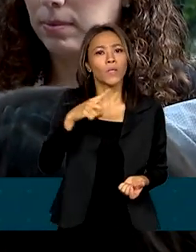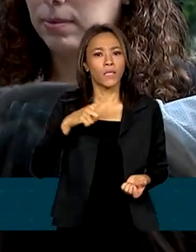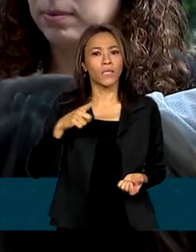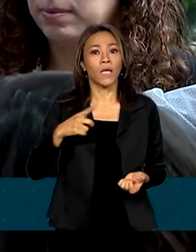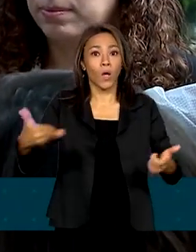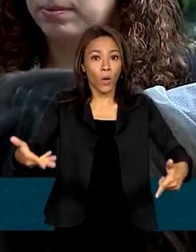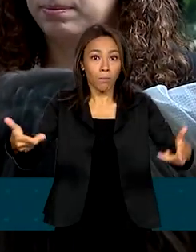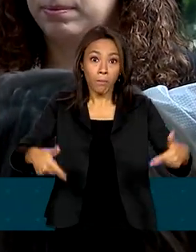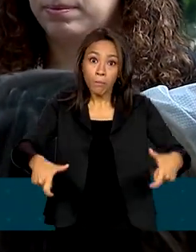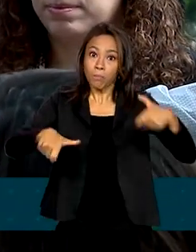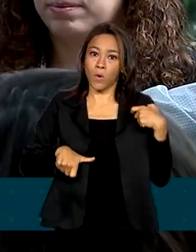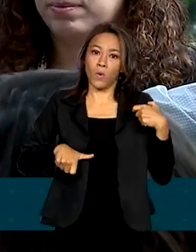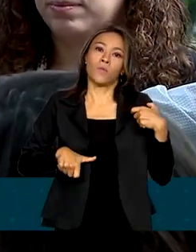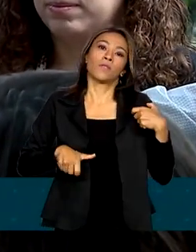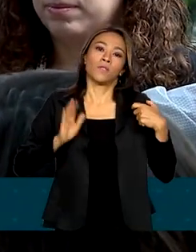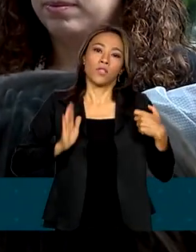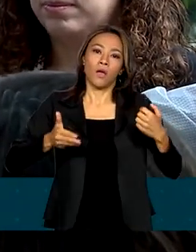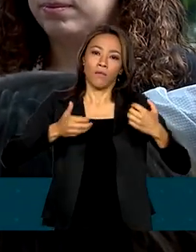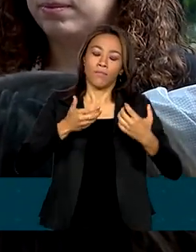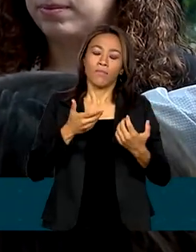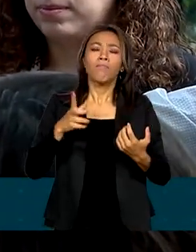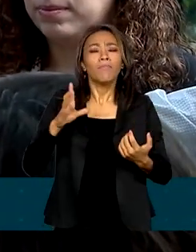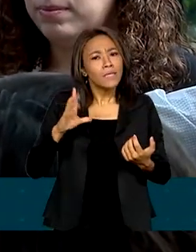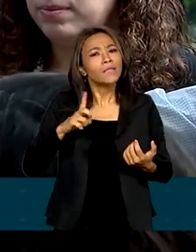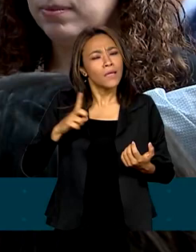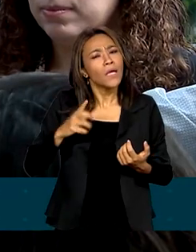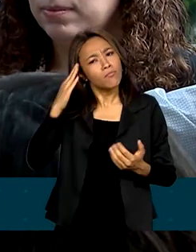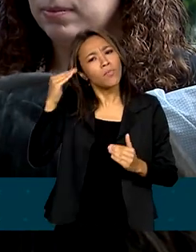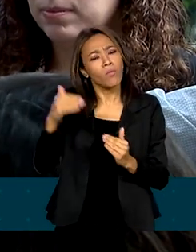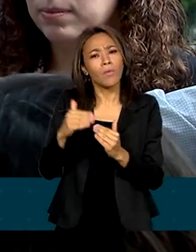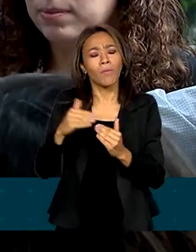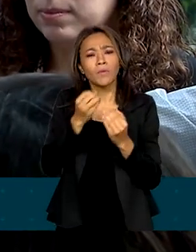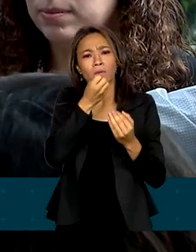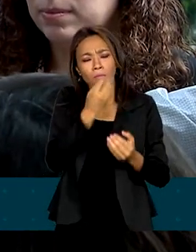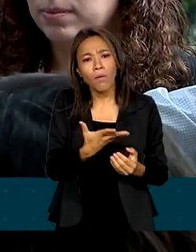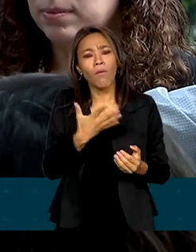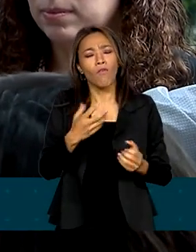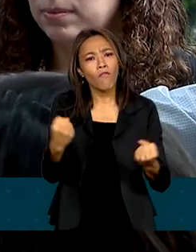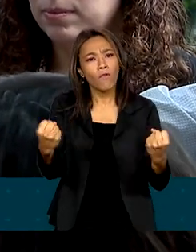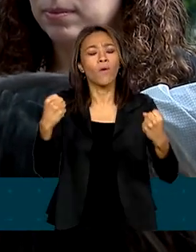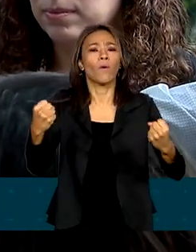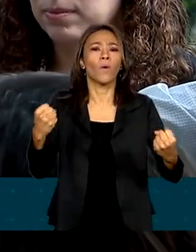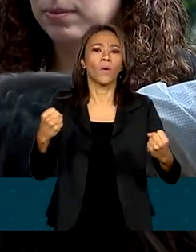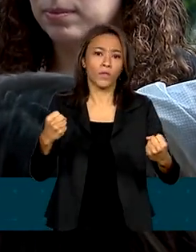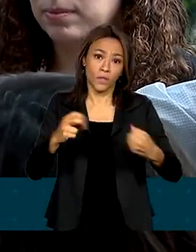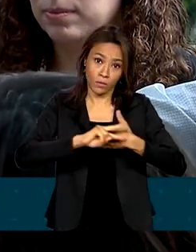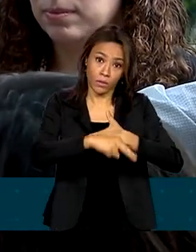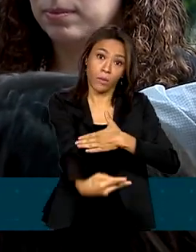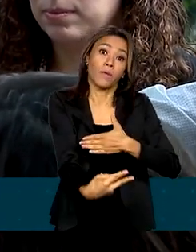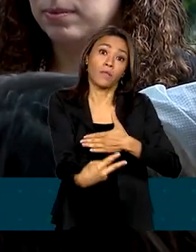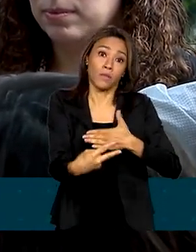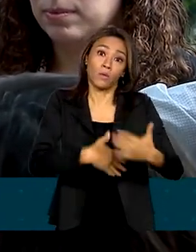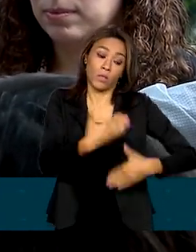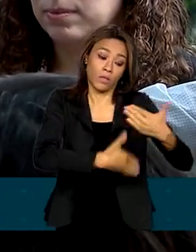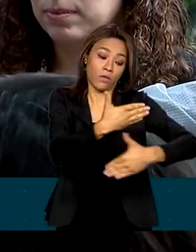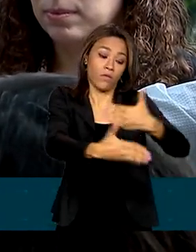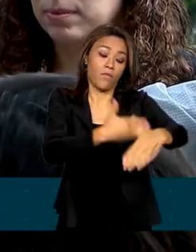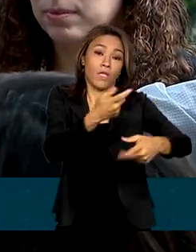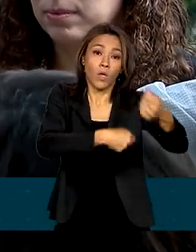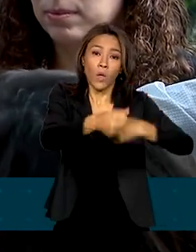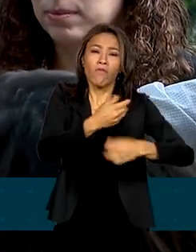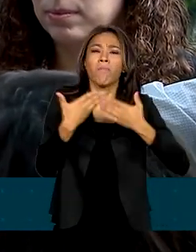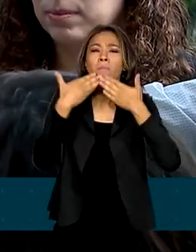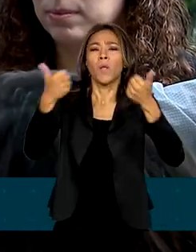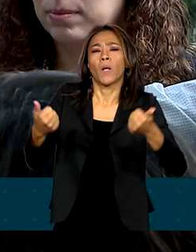casas um ambiente muito favorável e isso tem um impacto muito forte no crescimento econômico. Vai melhorar a vida